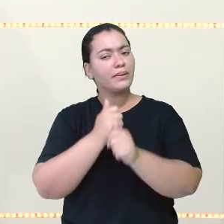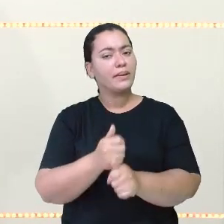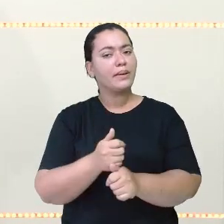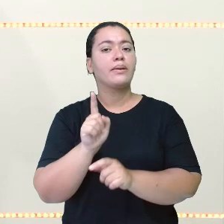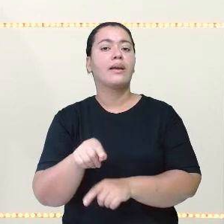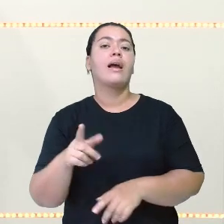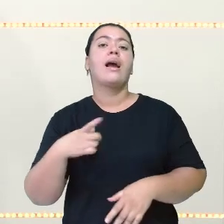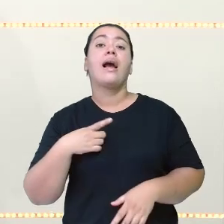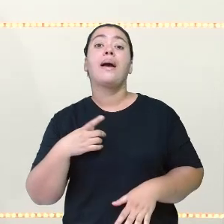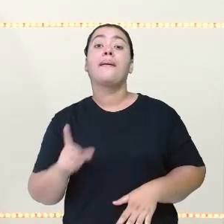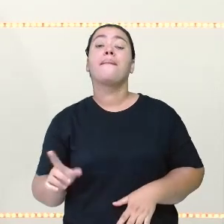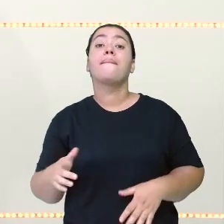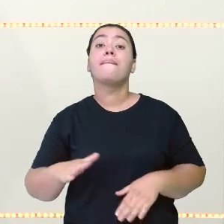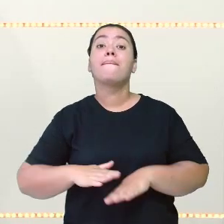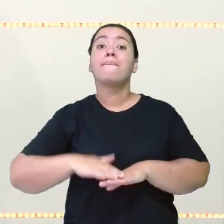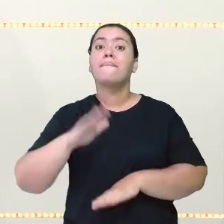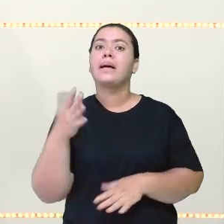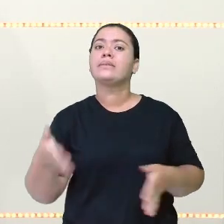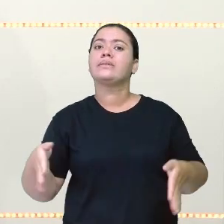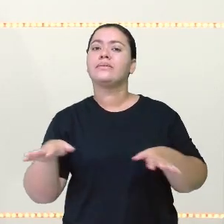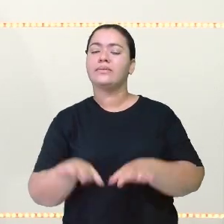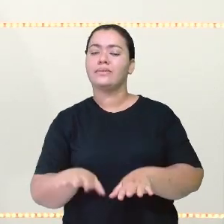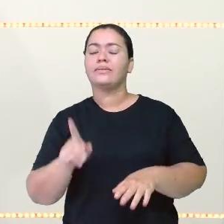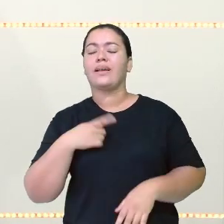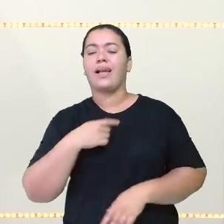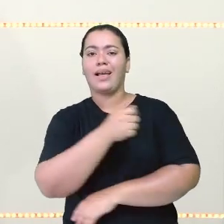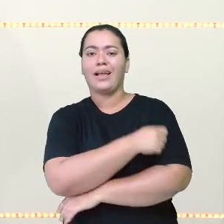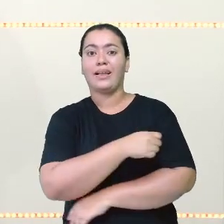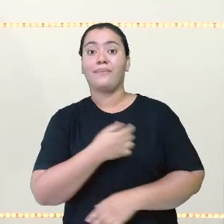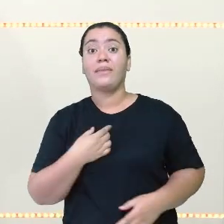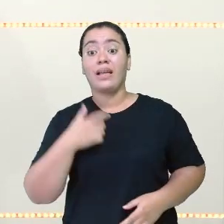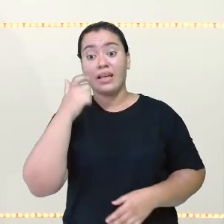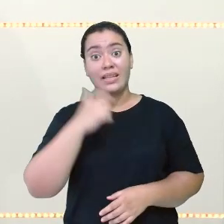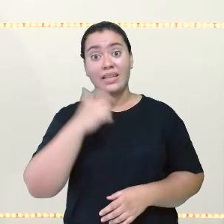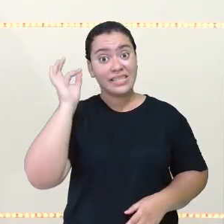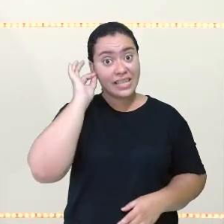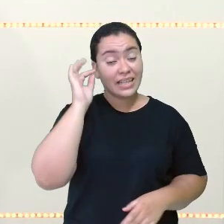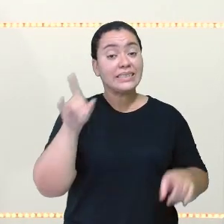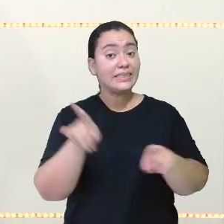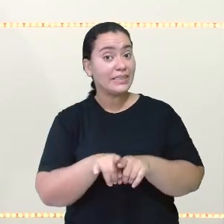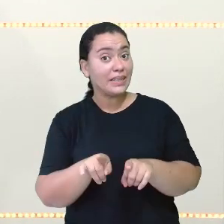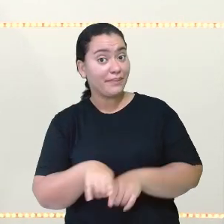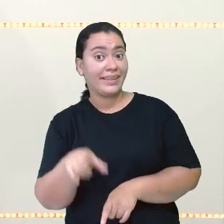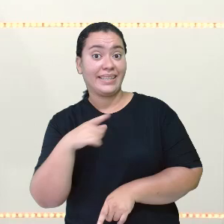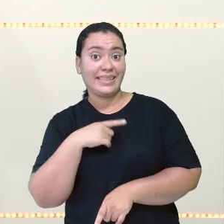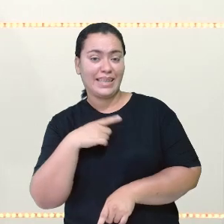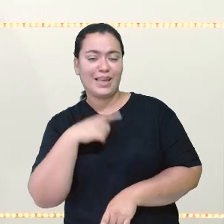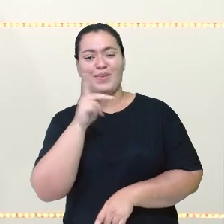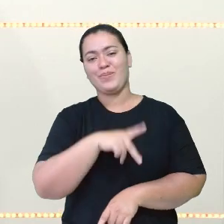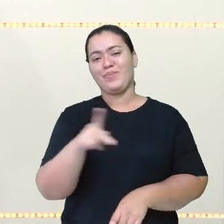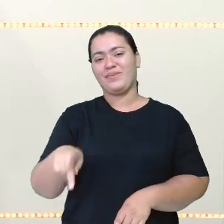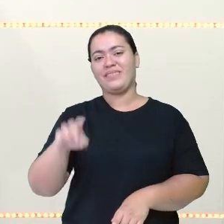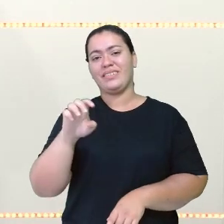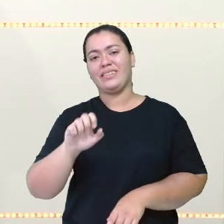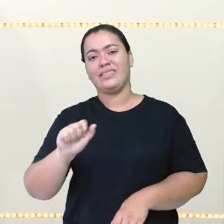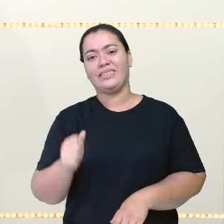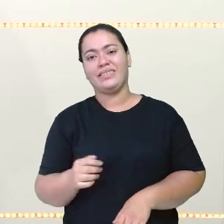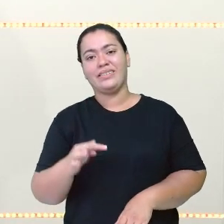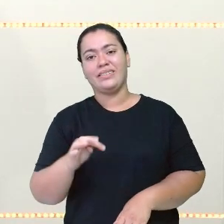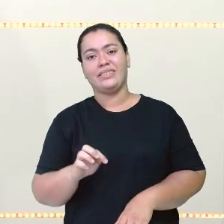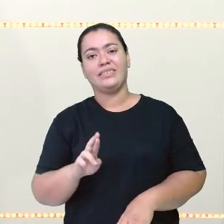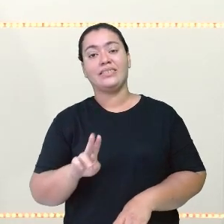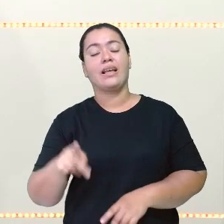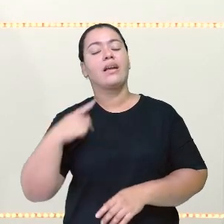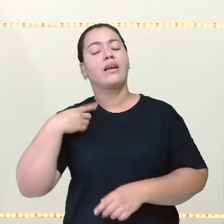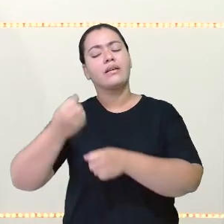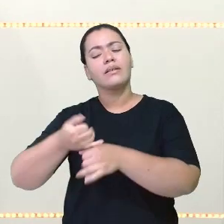mais estudantes nesta aula. Além de Gisela, nós também temos a professora que está no